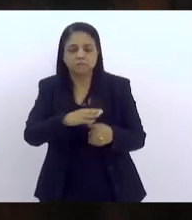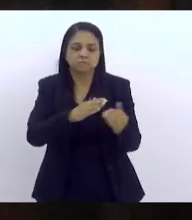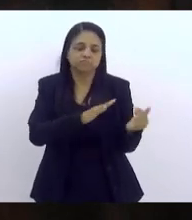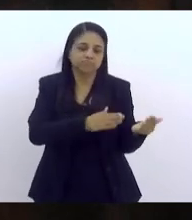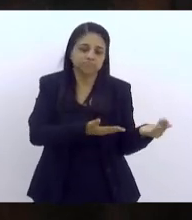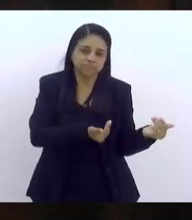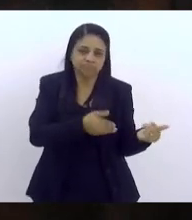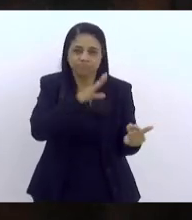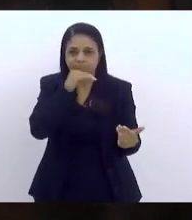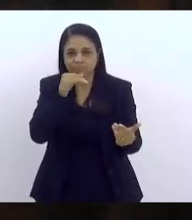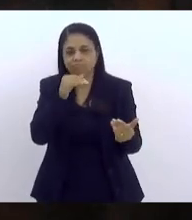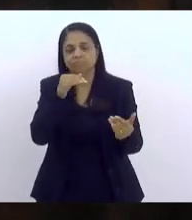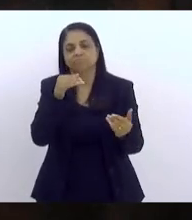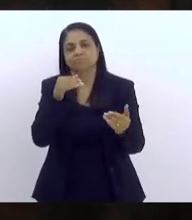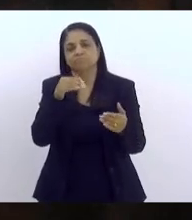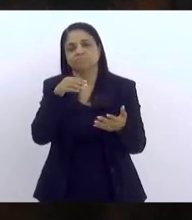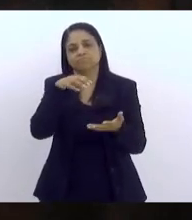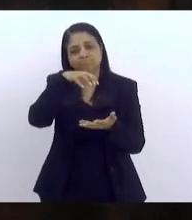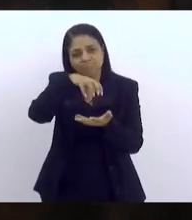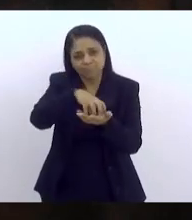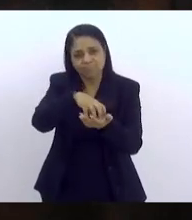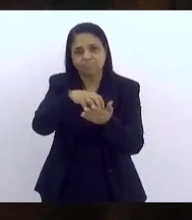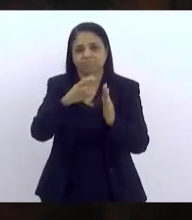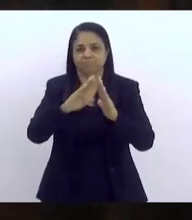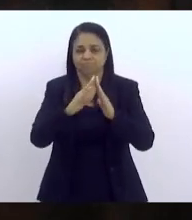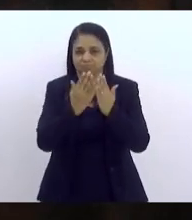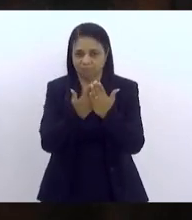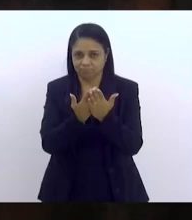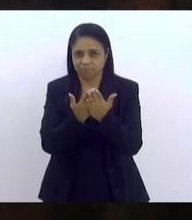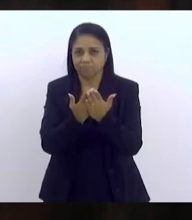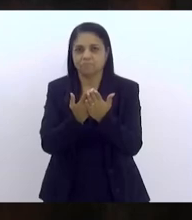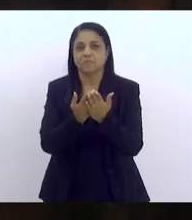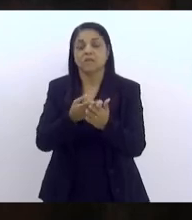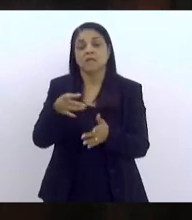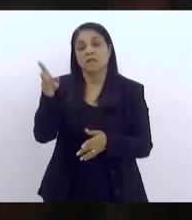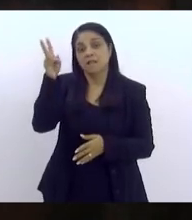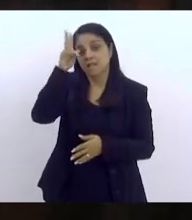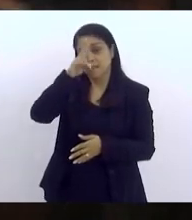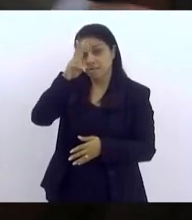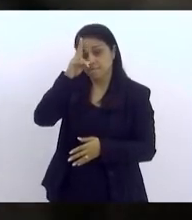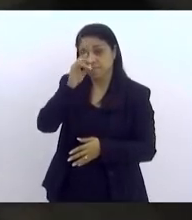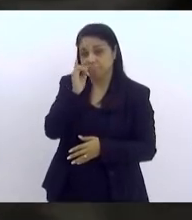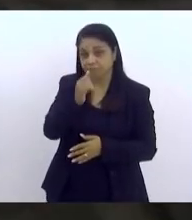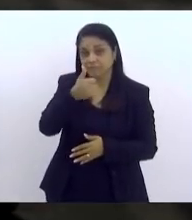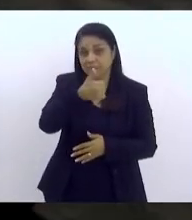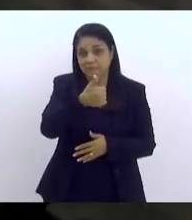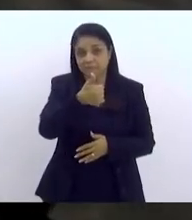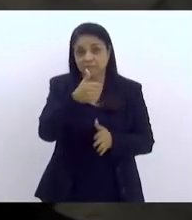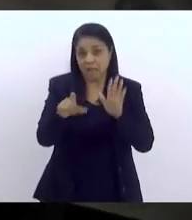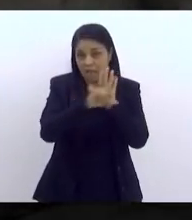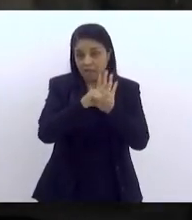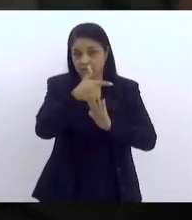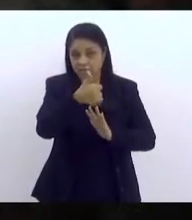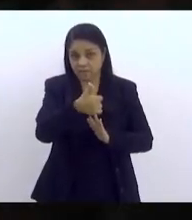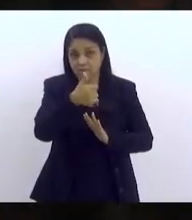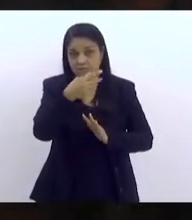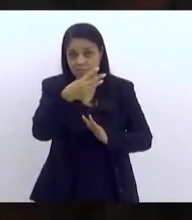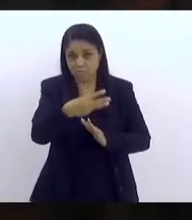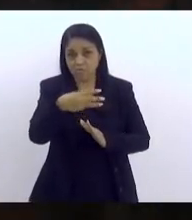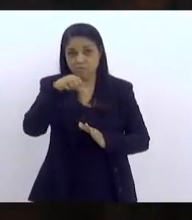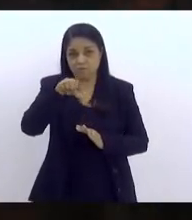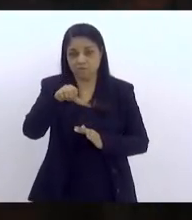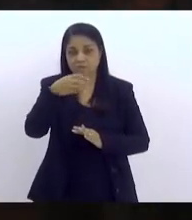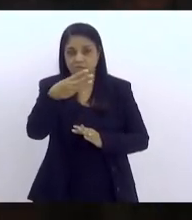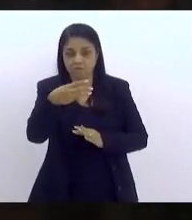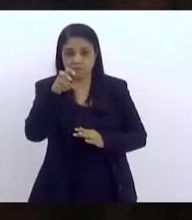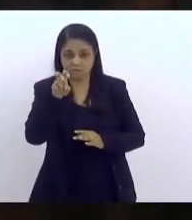escolares. E também lembrando que a Lei 13.935 fala